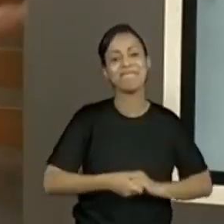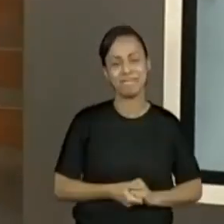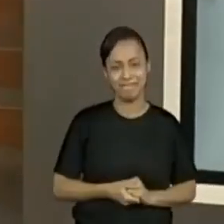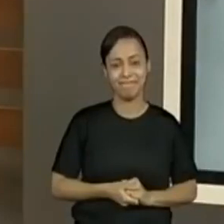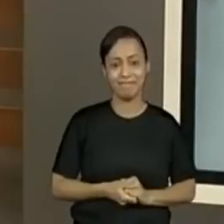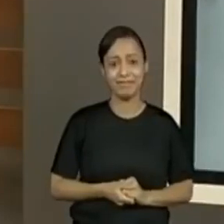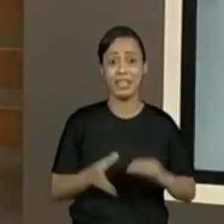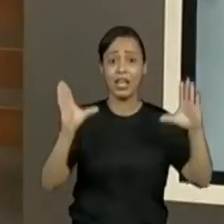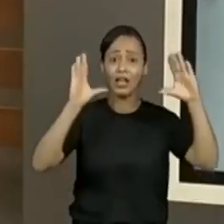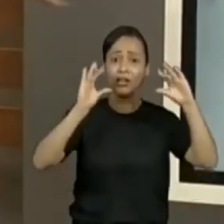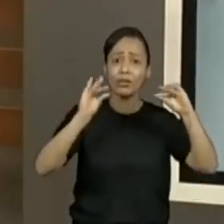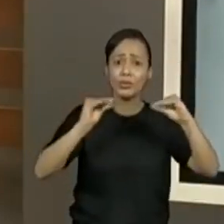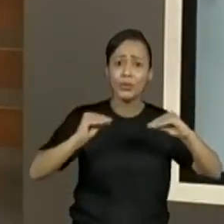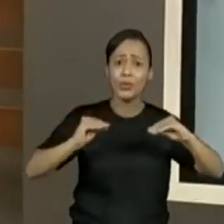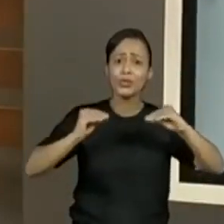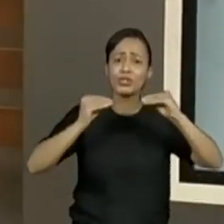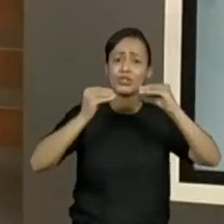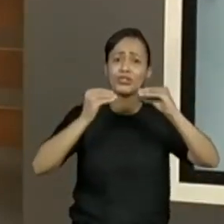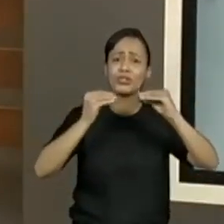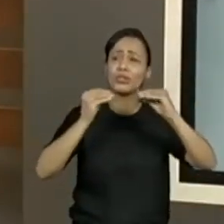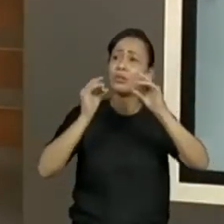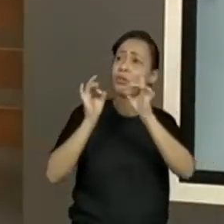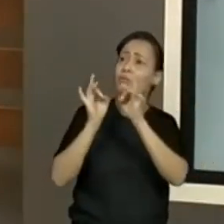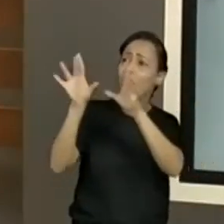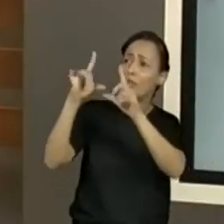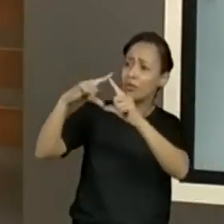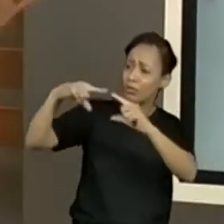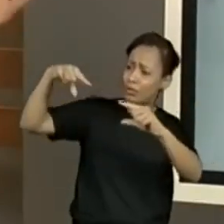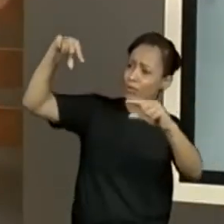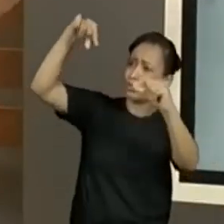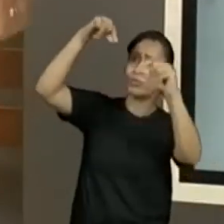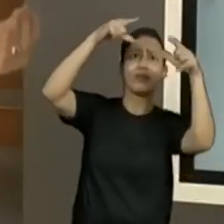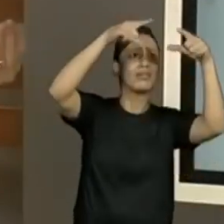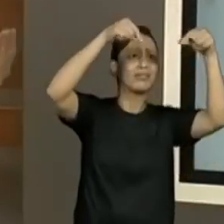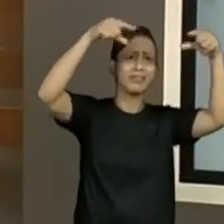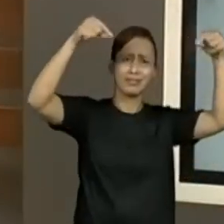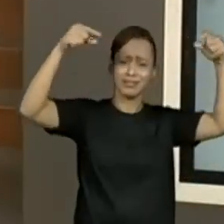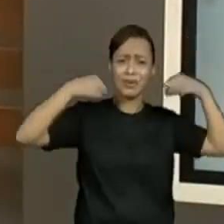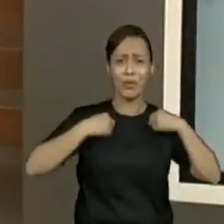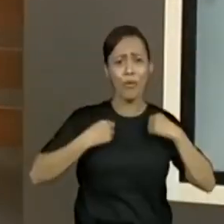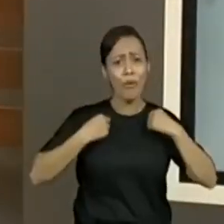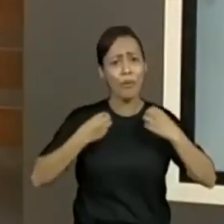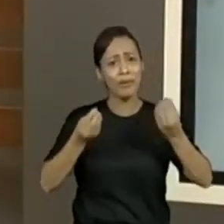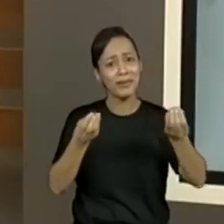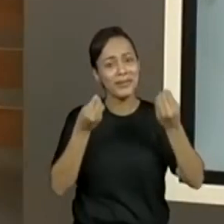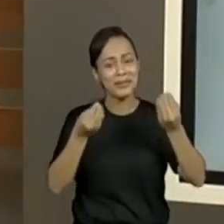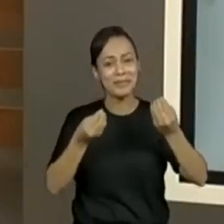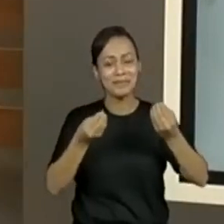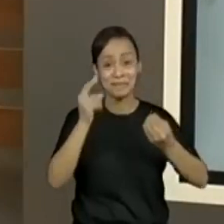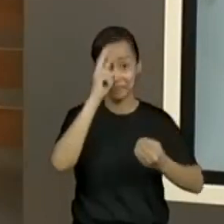ao mesmo tempo, a gente tem todas, ó. É uma atividade que está na página 31 do livro, né?